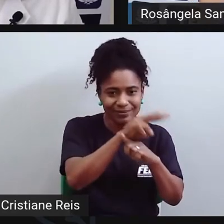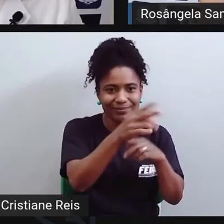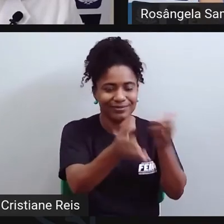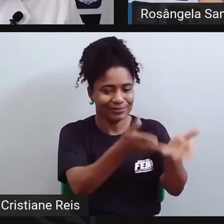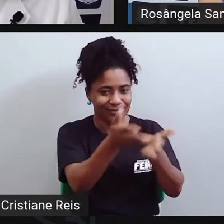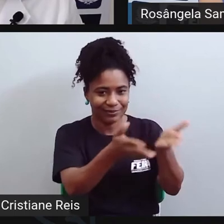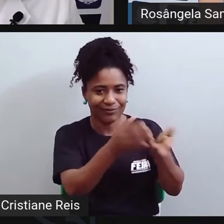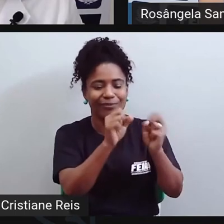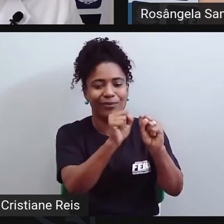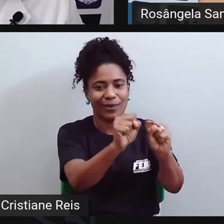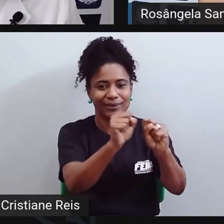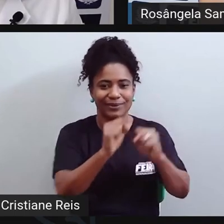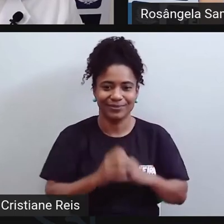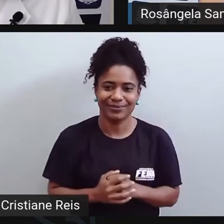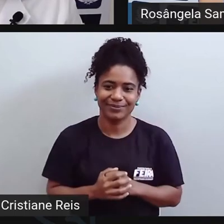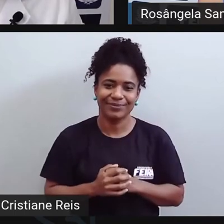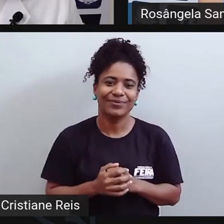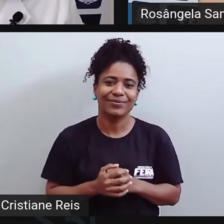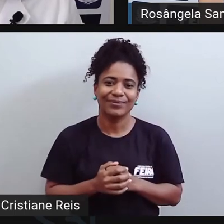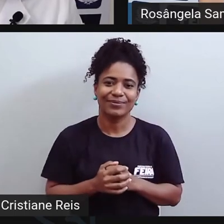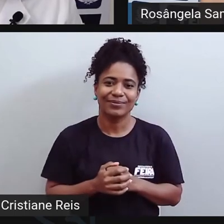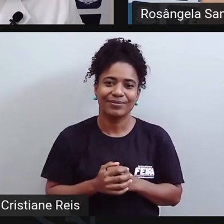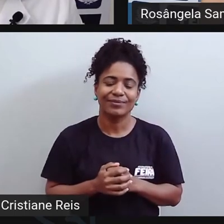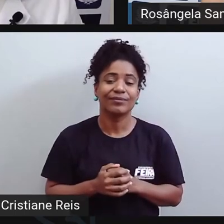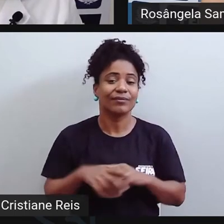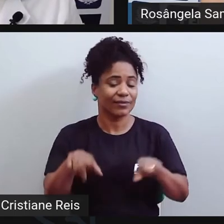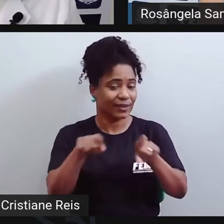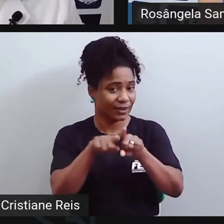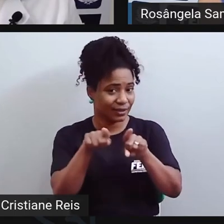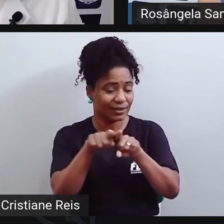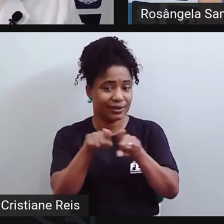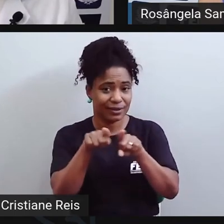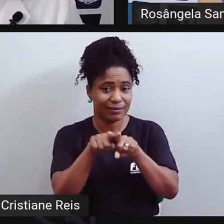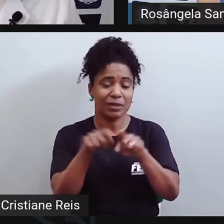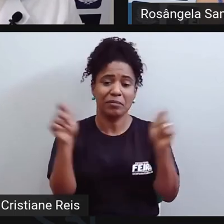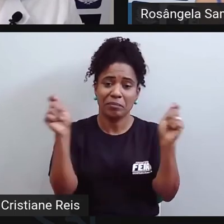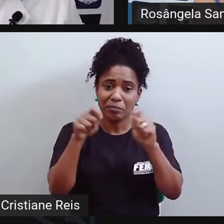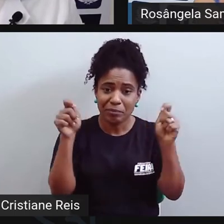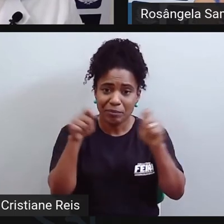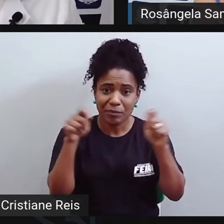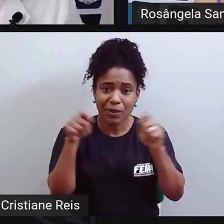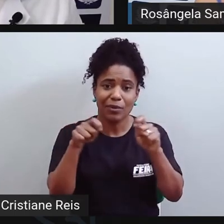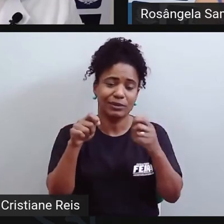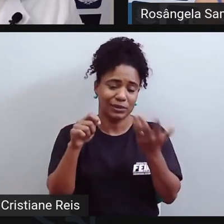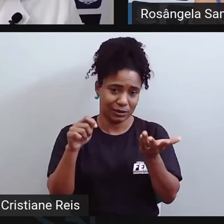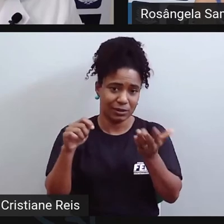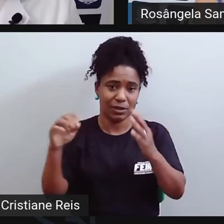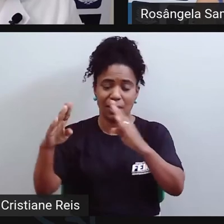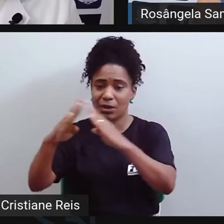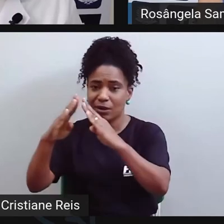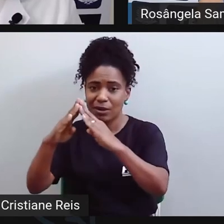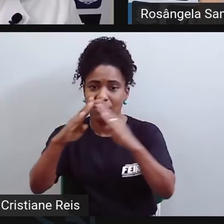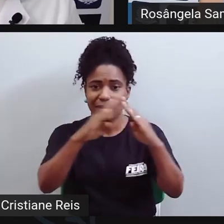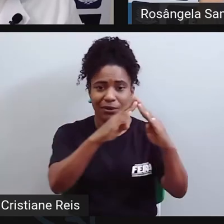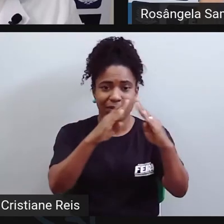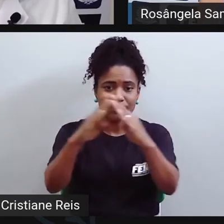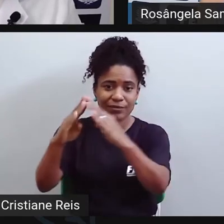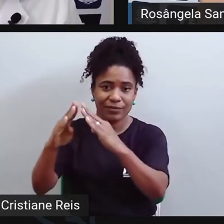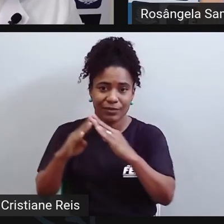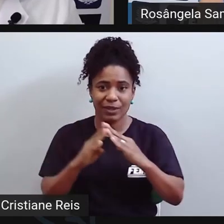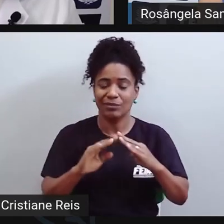temos também os pronto atendimentos que recebe tanto no caso de tentativa, né, de